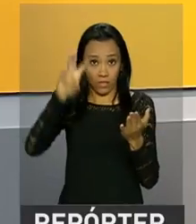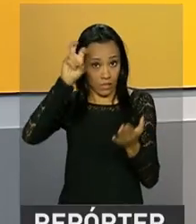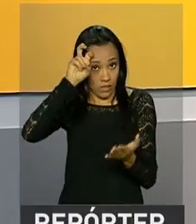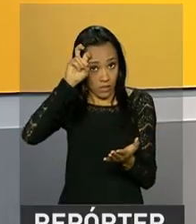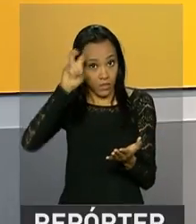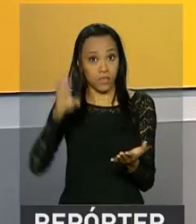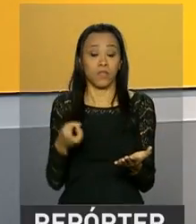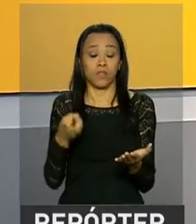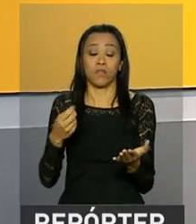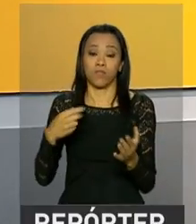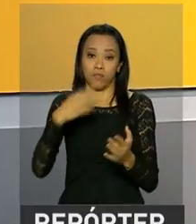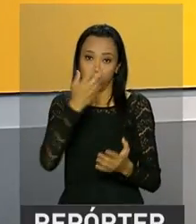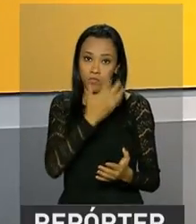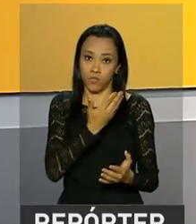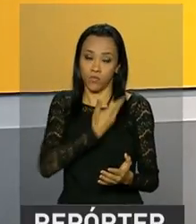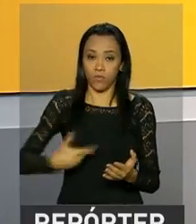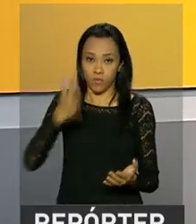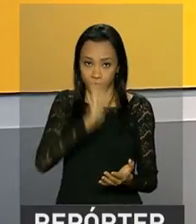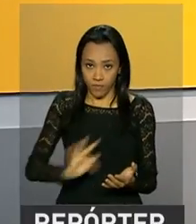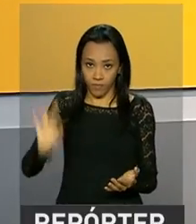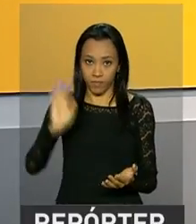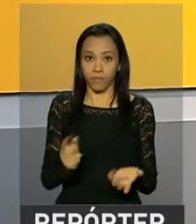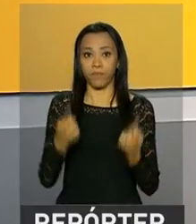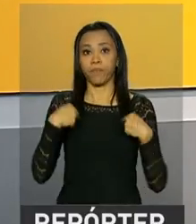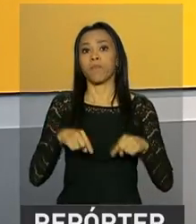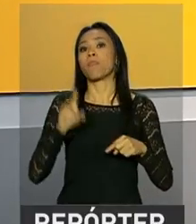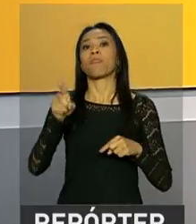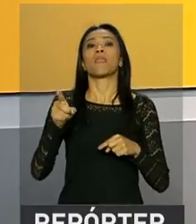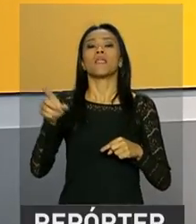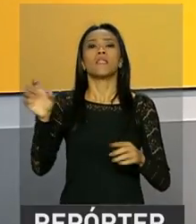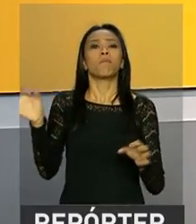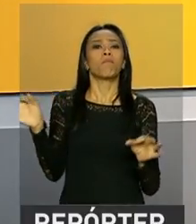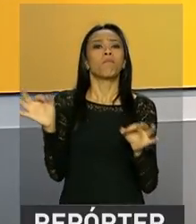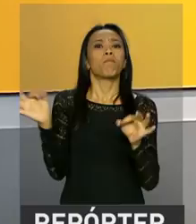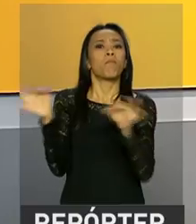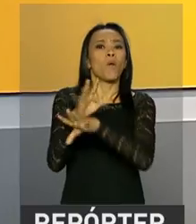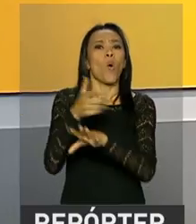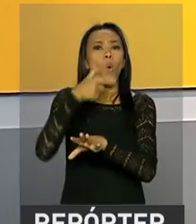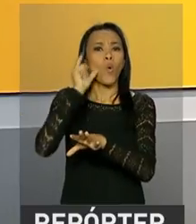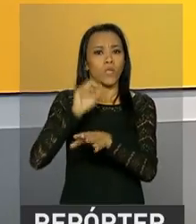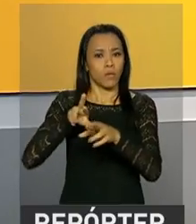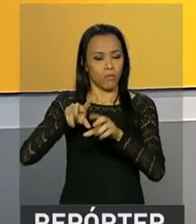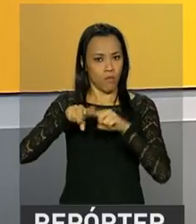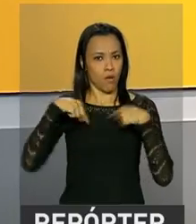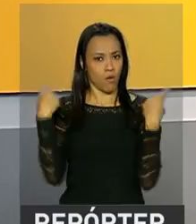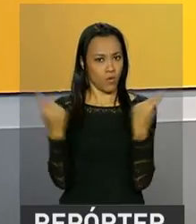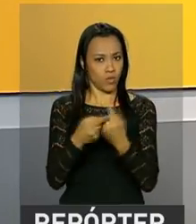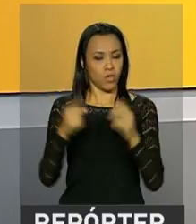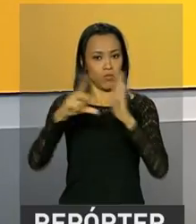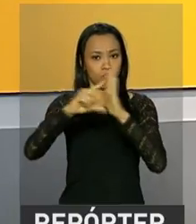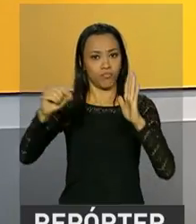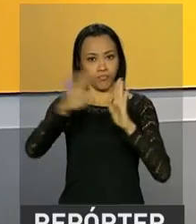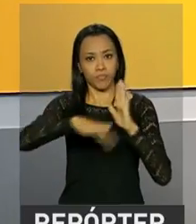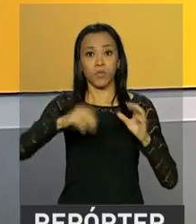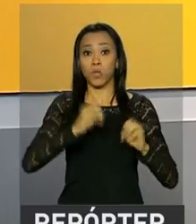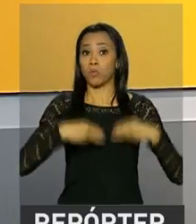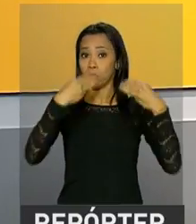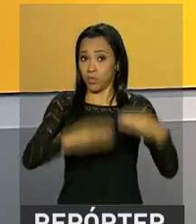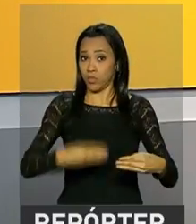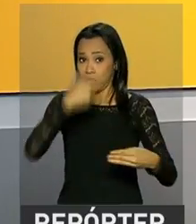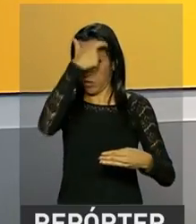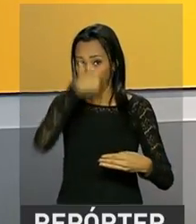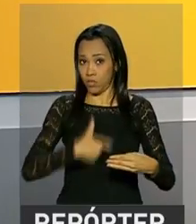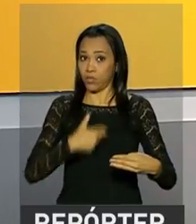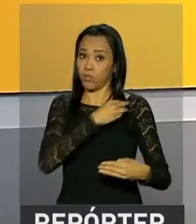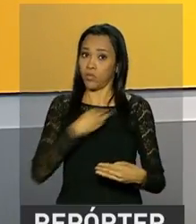A decisão de enviar as tropas federais saiu depois de uma reunião ontem no Palácio Planalto entre o ministro da Justiça